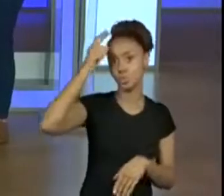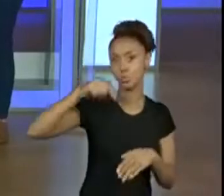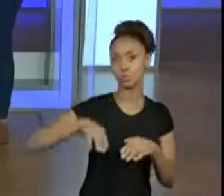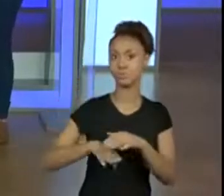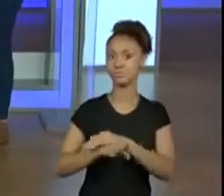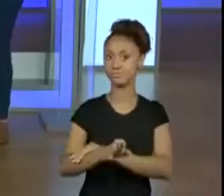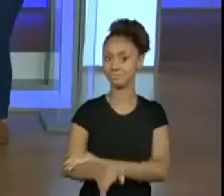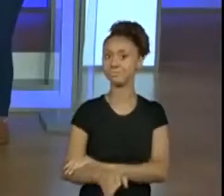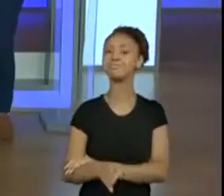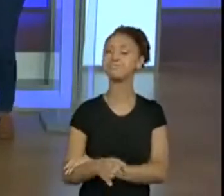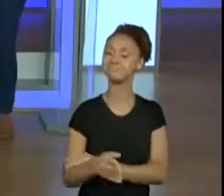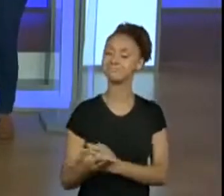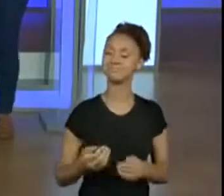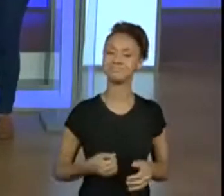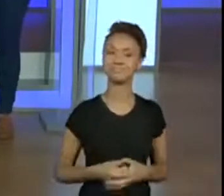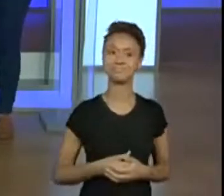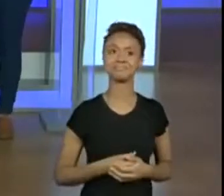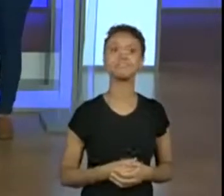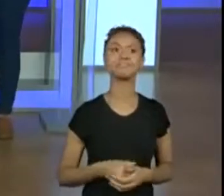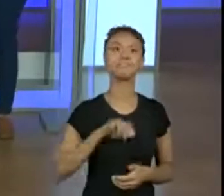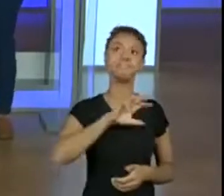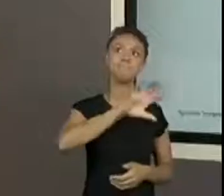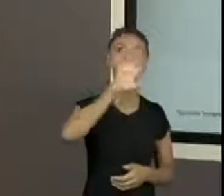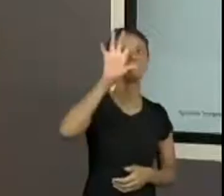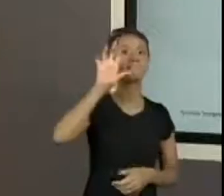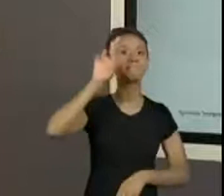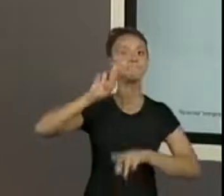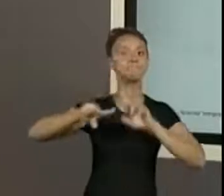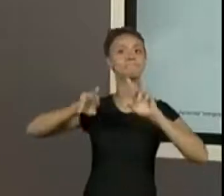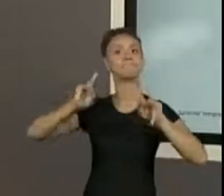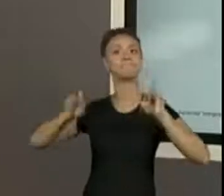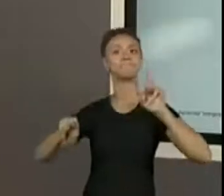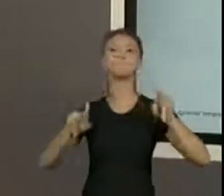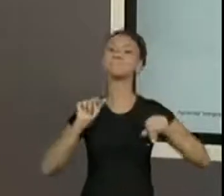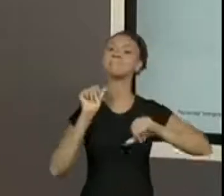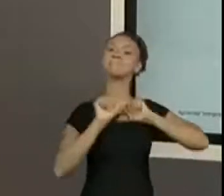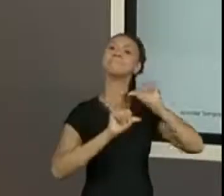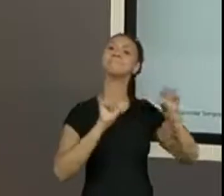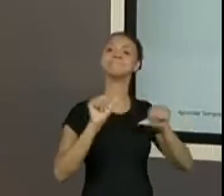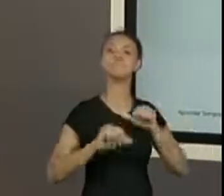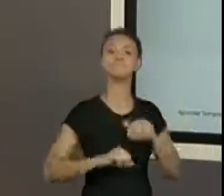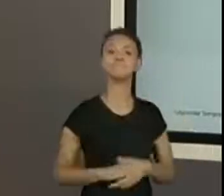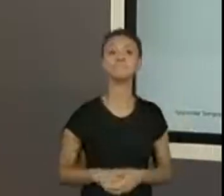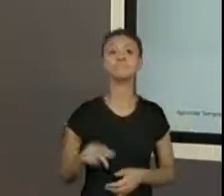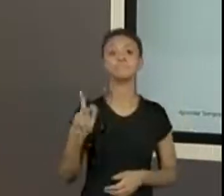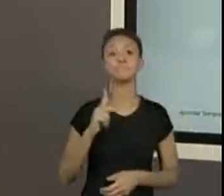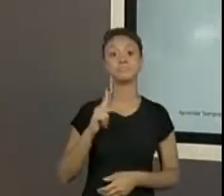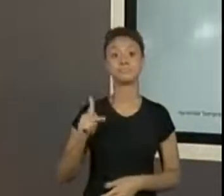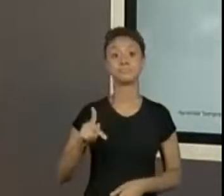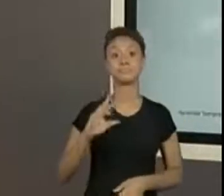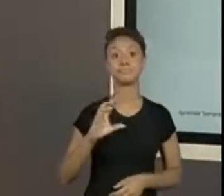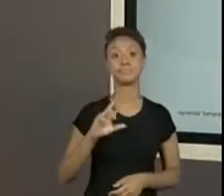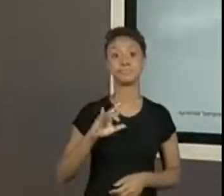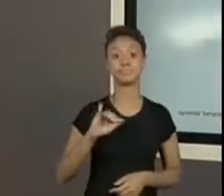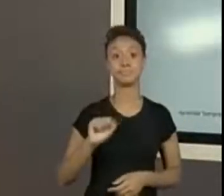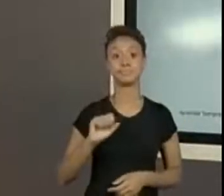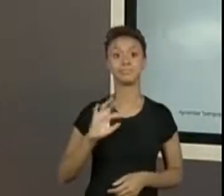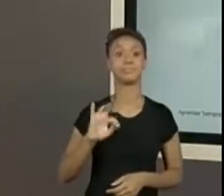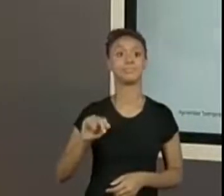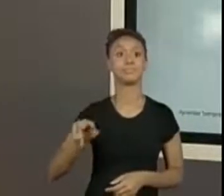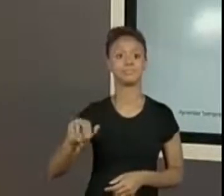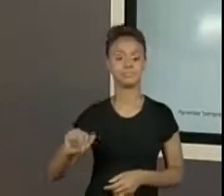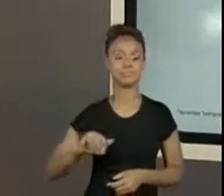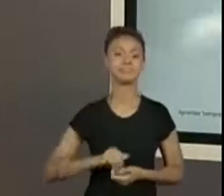recitando, certo? a região e tudo mais a gente acaba acrescentando. A professora Cristina também trouxe uma sugestão, que é assim,